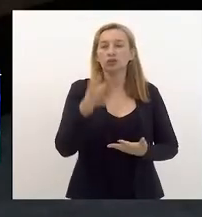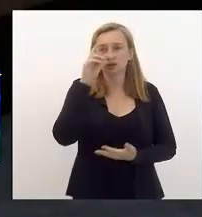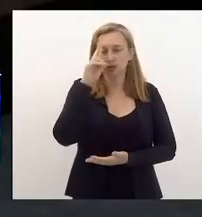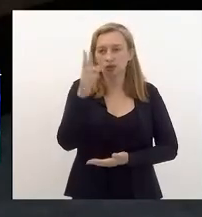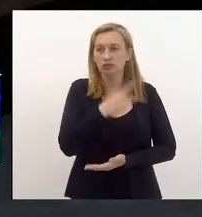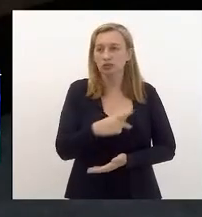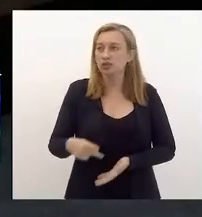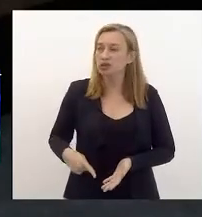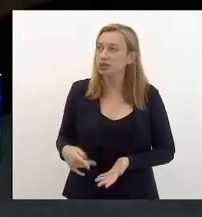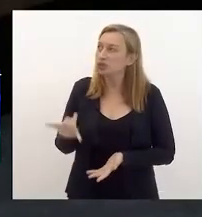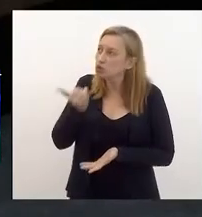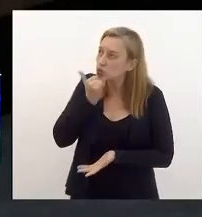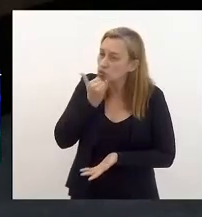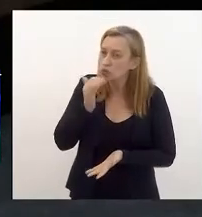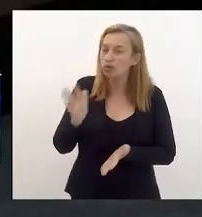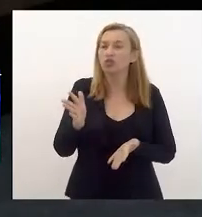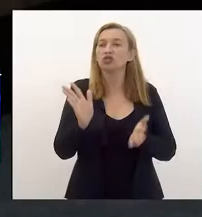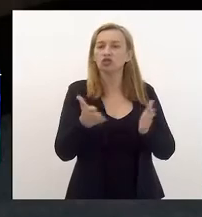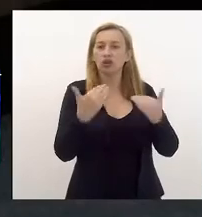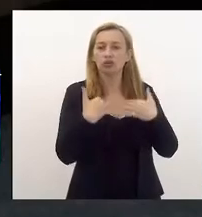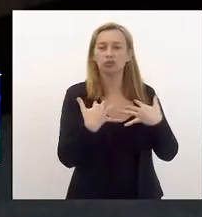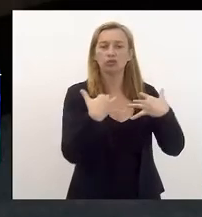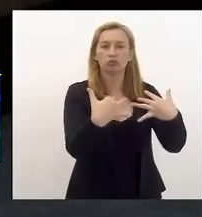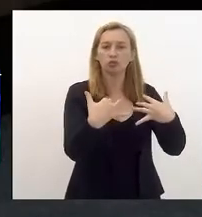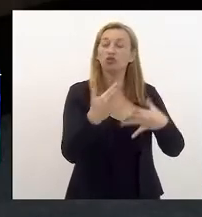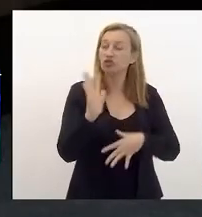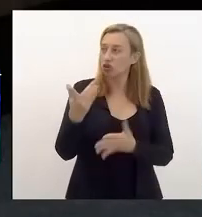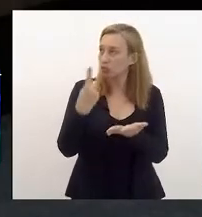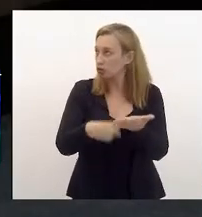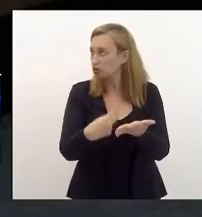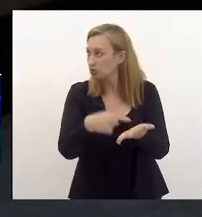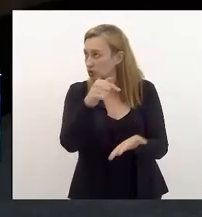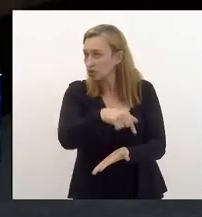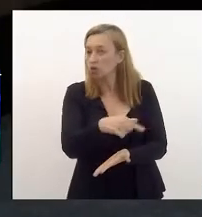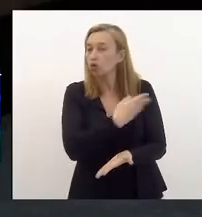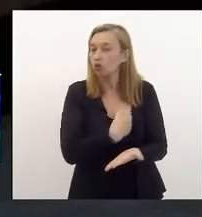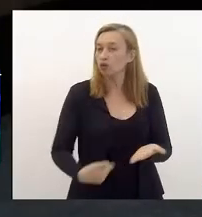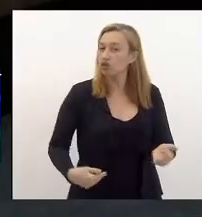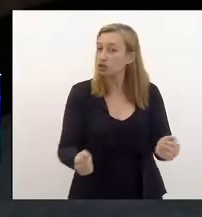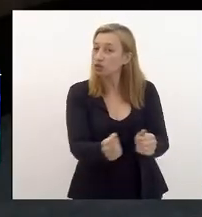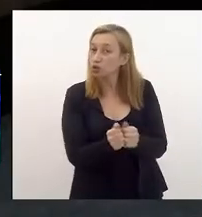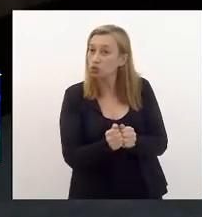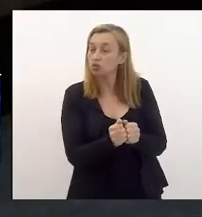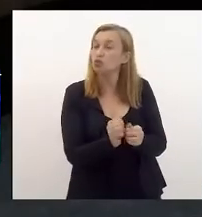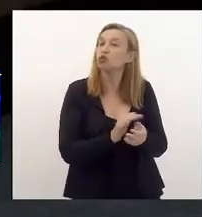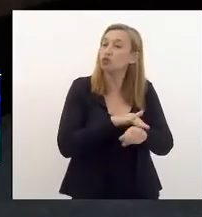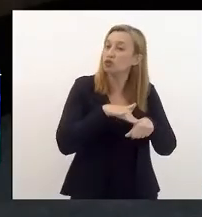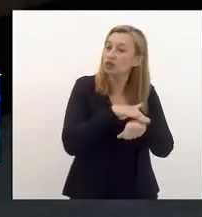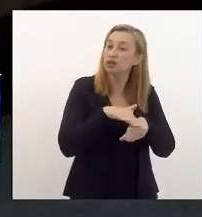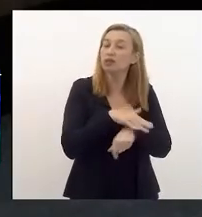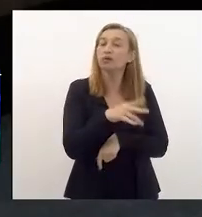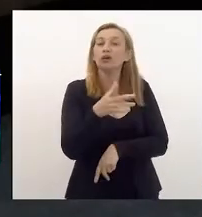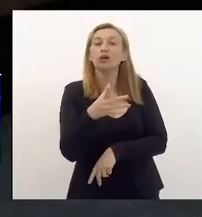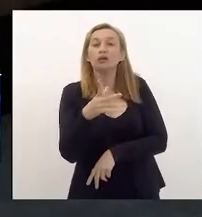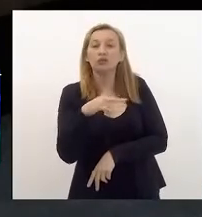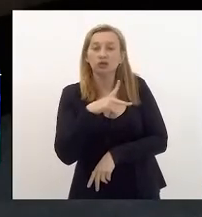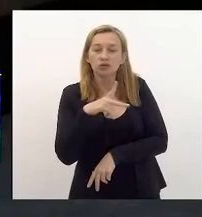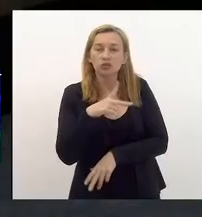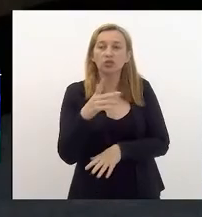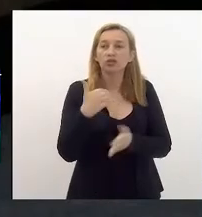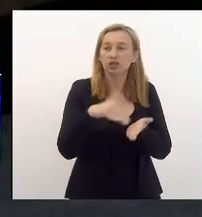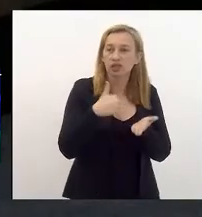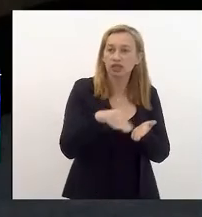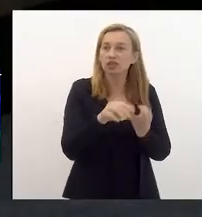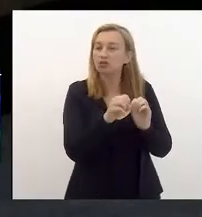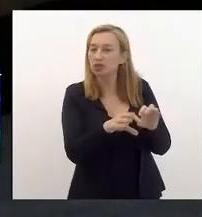desculpe, nós já fizemos uma audiência pública conforme combinamos aqui, o governo participou, eu conversei pessoalmente com o secretário de Educação, o